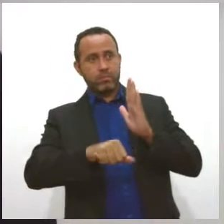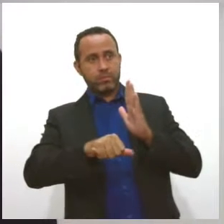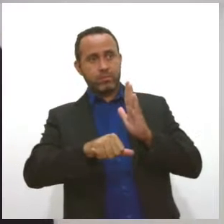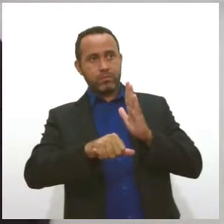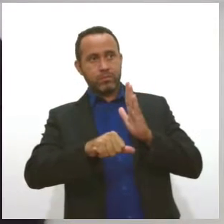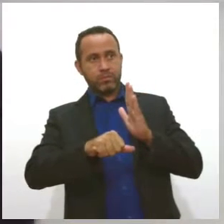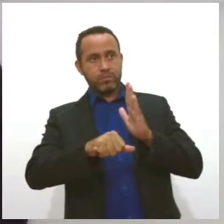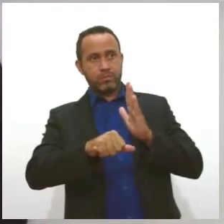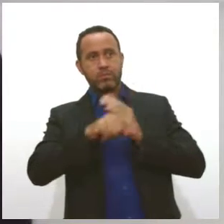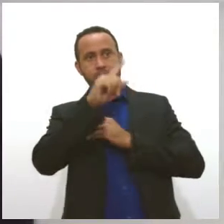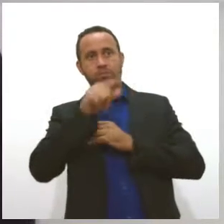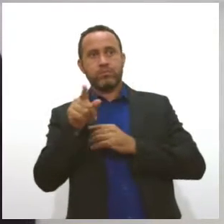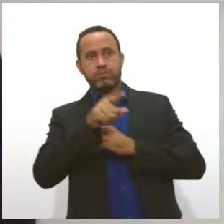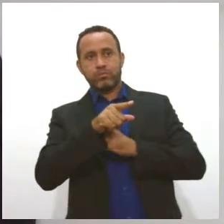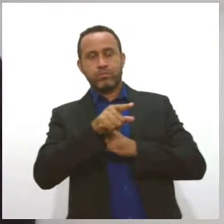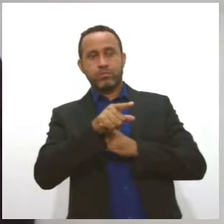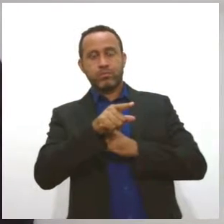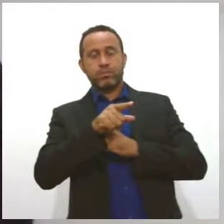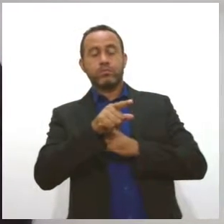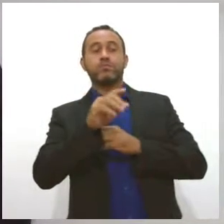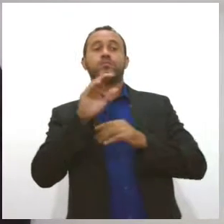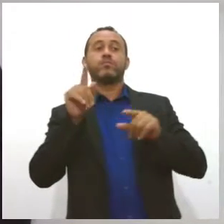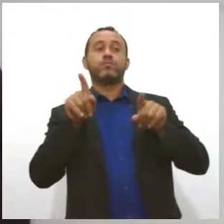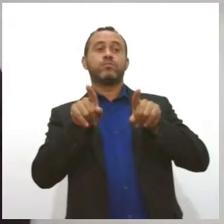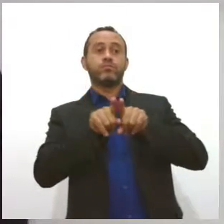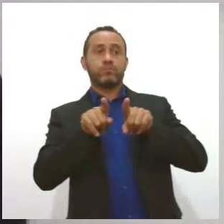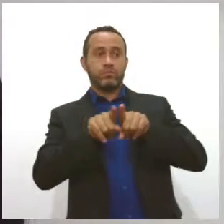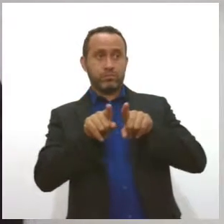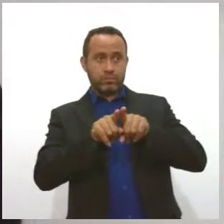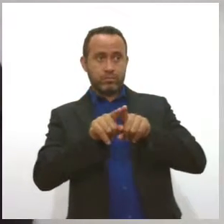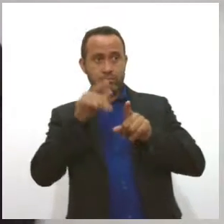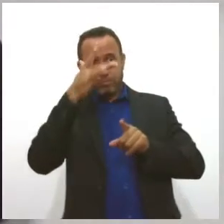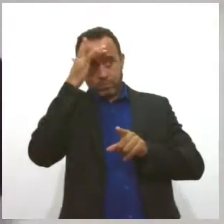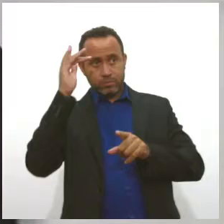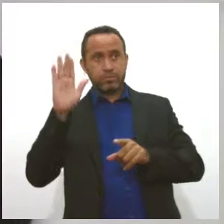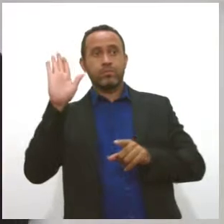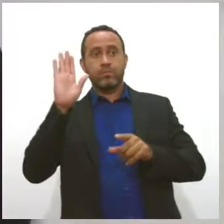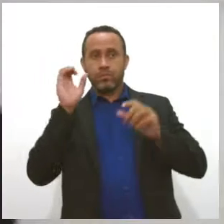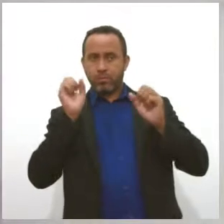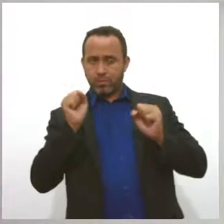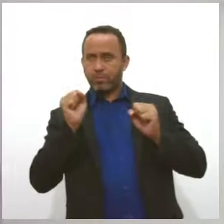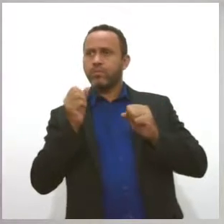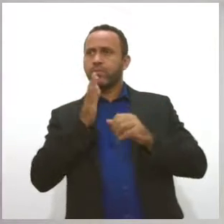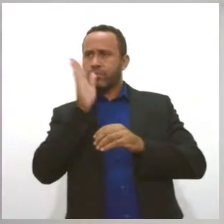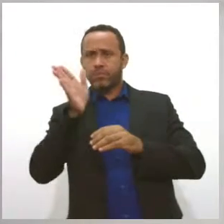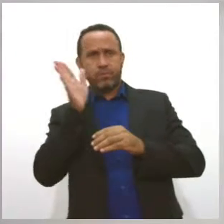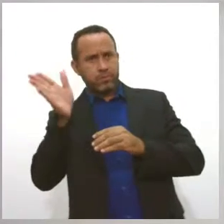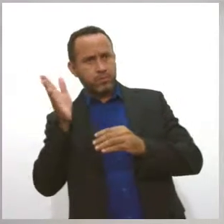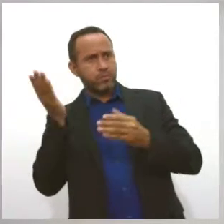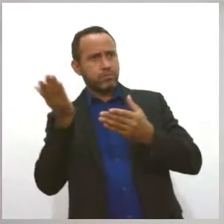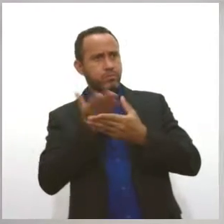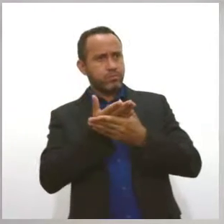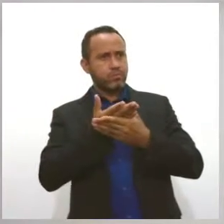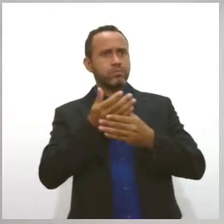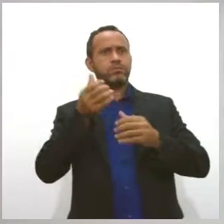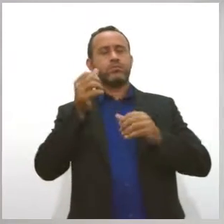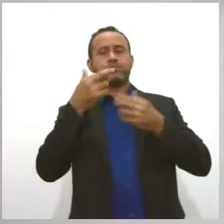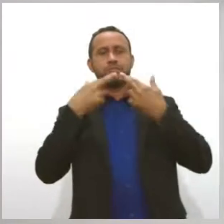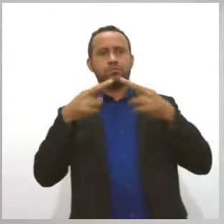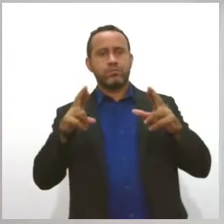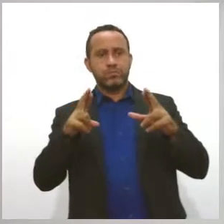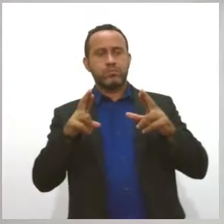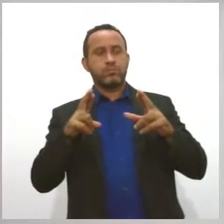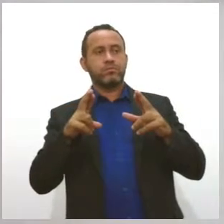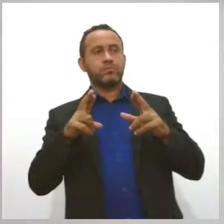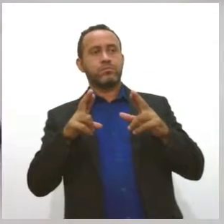indeferidos. Dessa forma, o candidato ainda poderia ter recorrido dessas decisões e